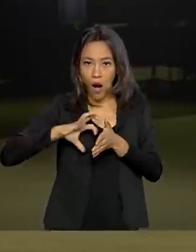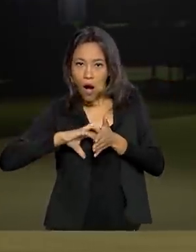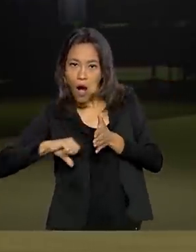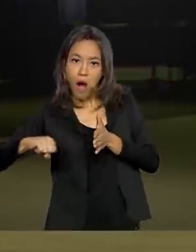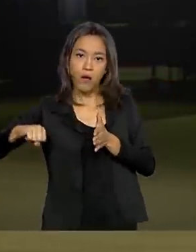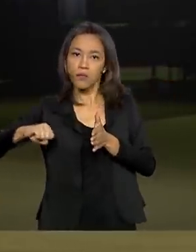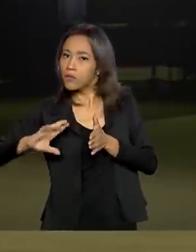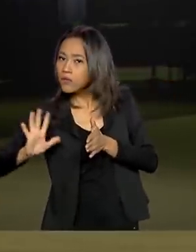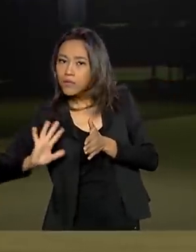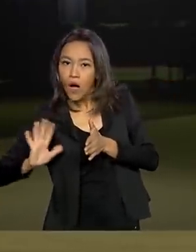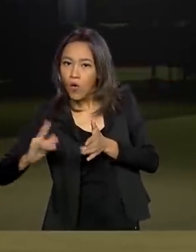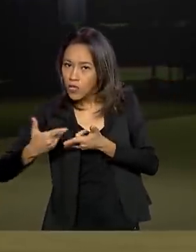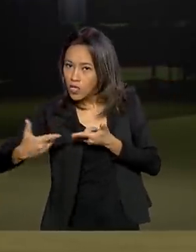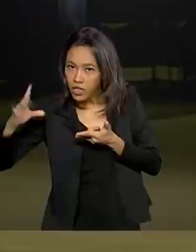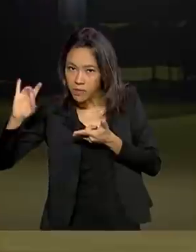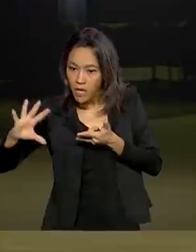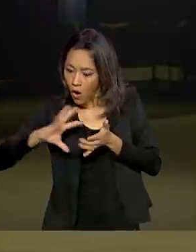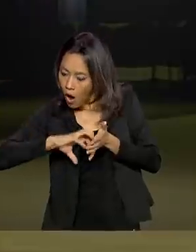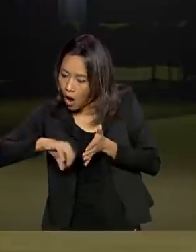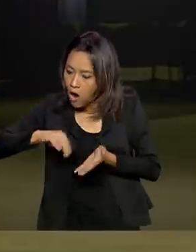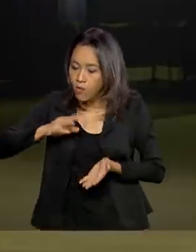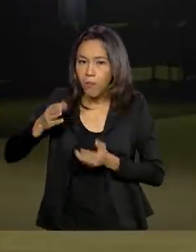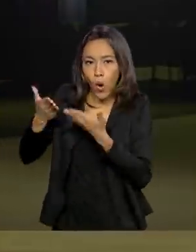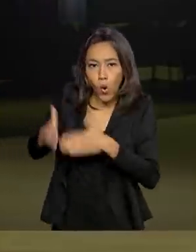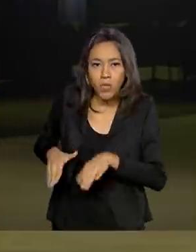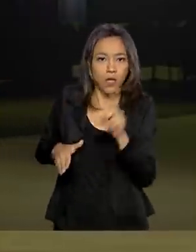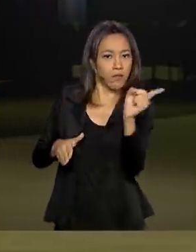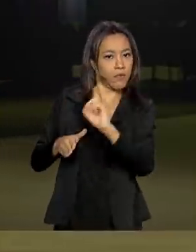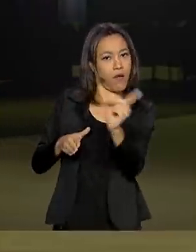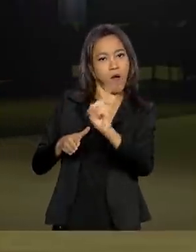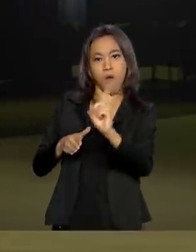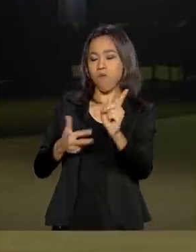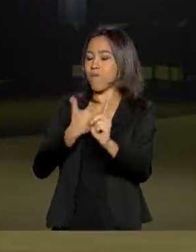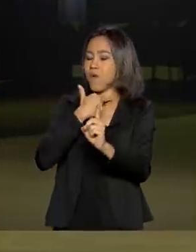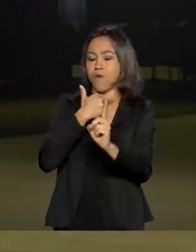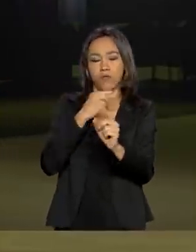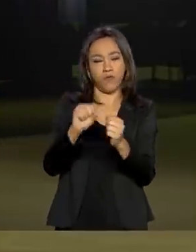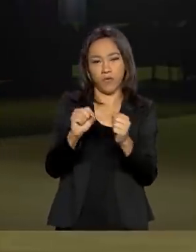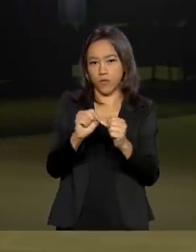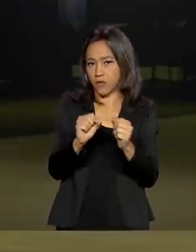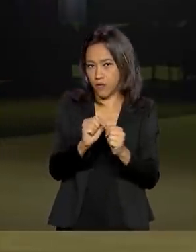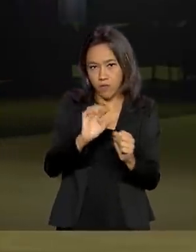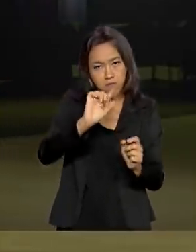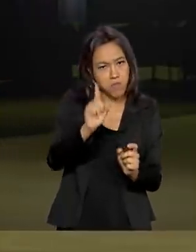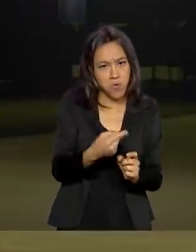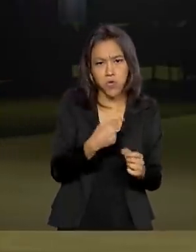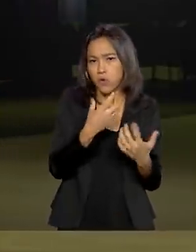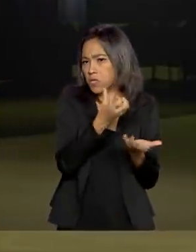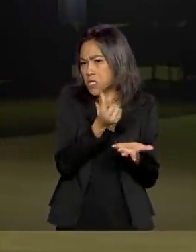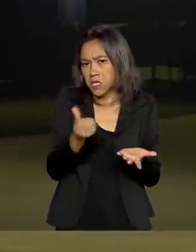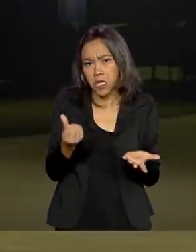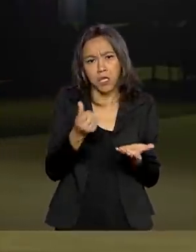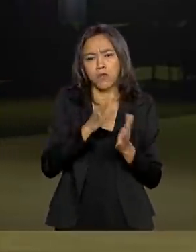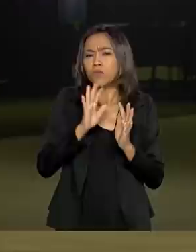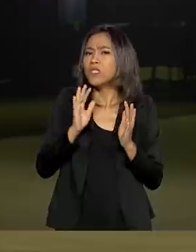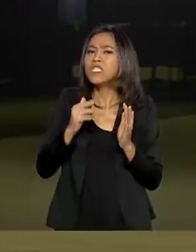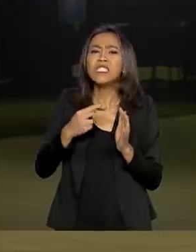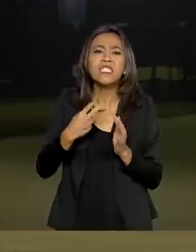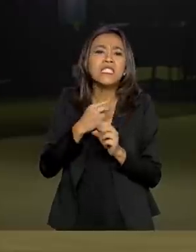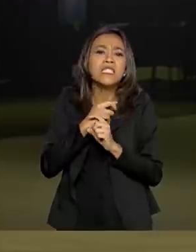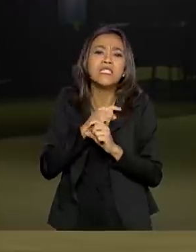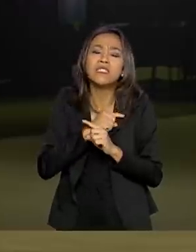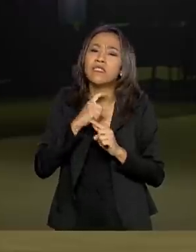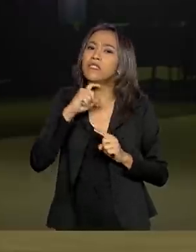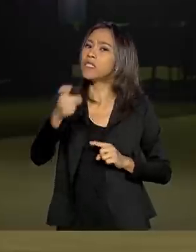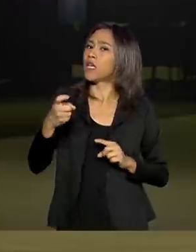aqui, mesmo que esteja devendo, nesses 600 reais são intocáveis, ou 600, ou 1.200, o for, é intocável, ninguém